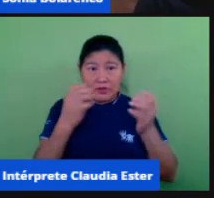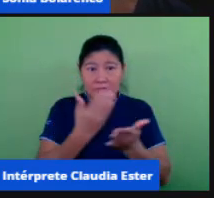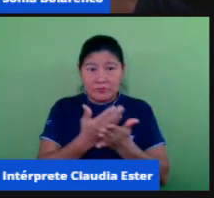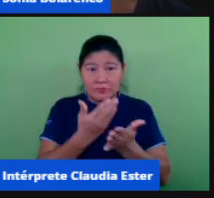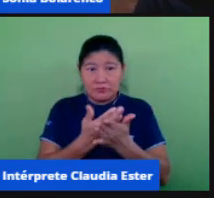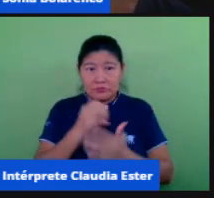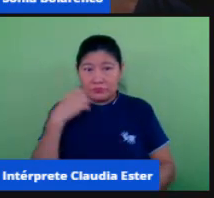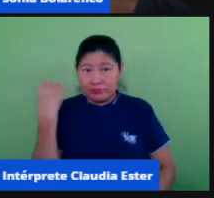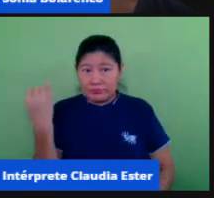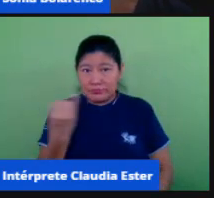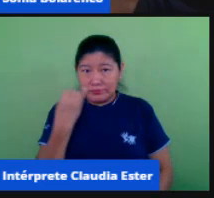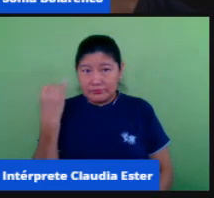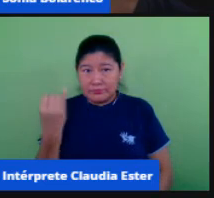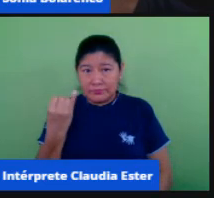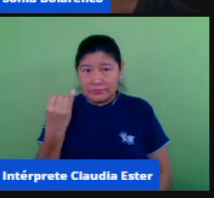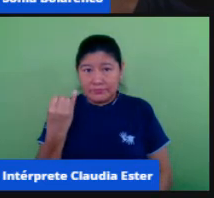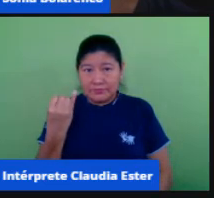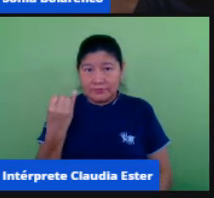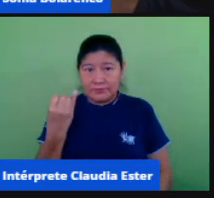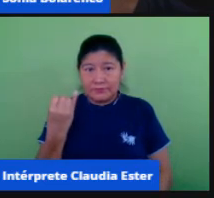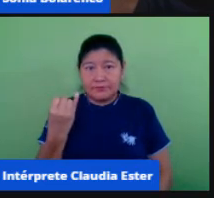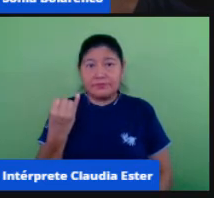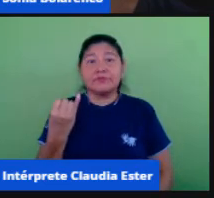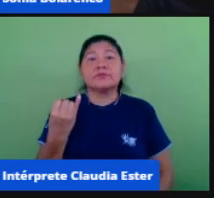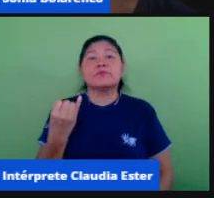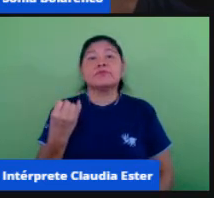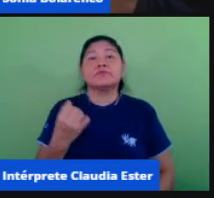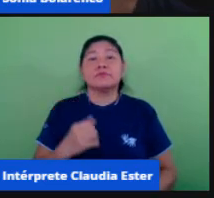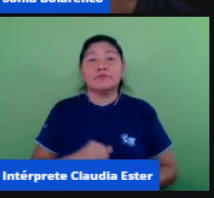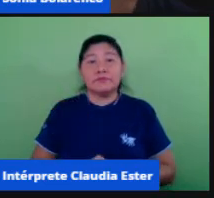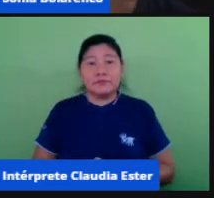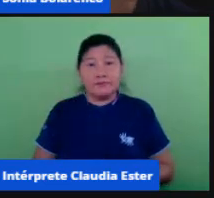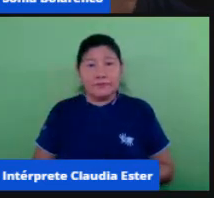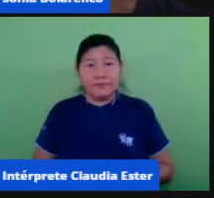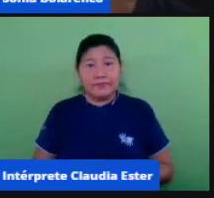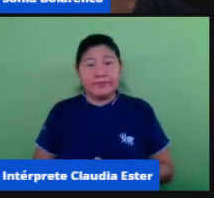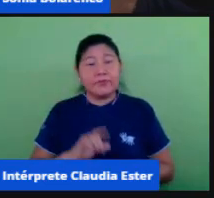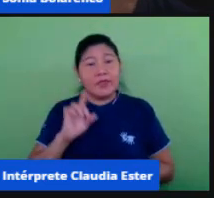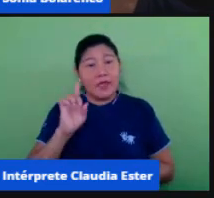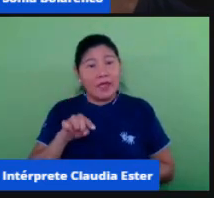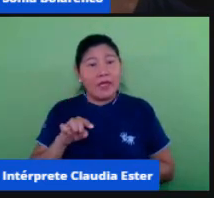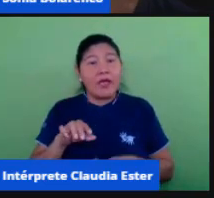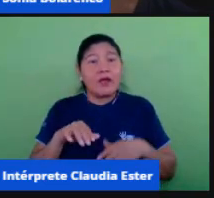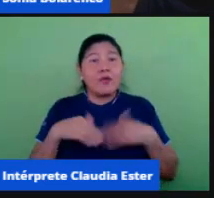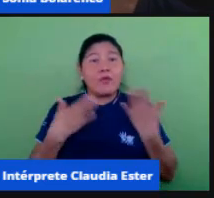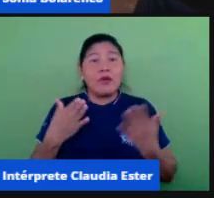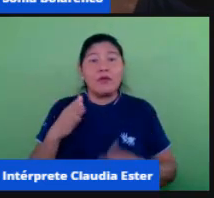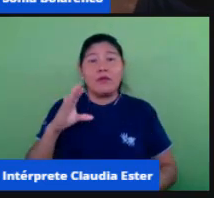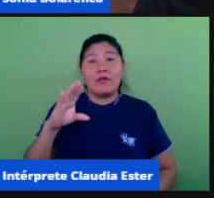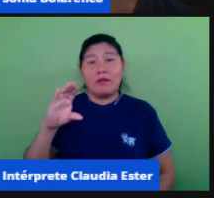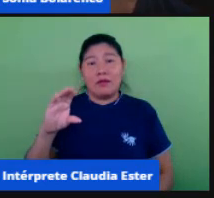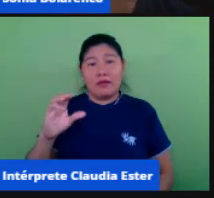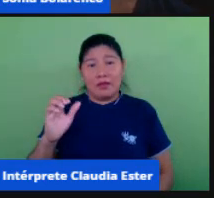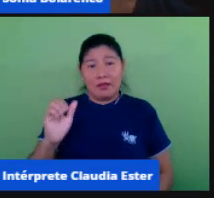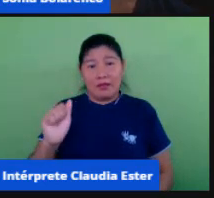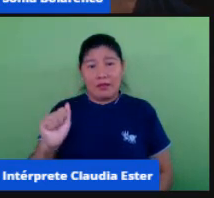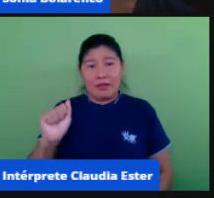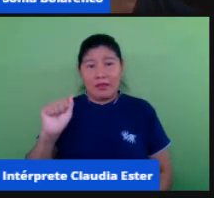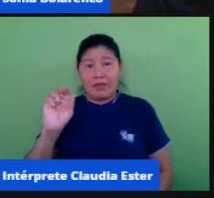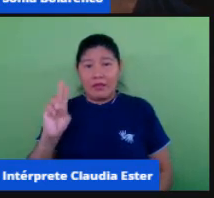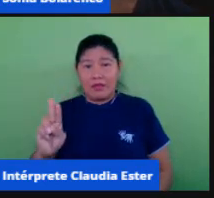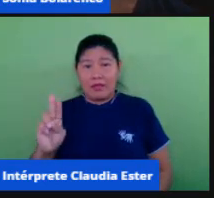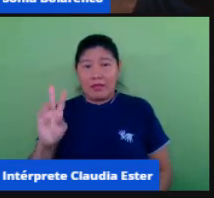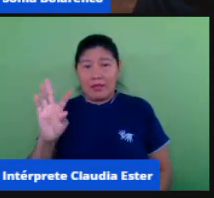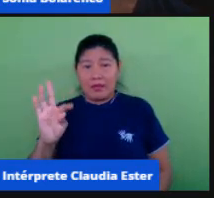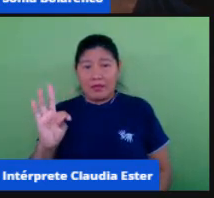passou dois aqui pronto obrigado o da autonomia nessa relação que